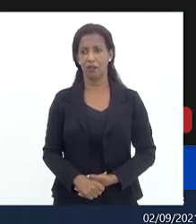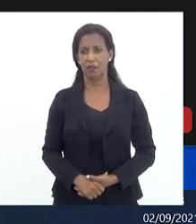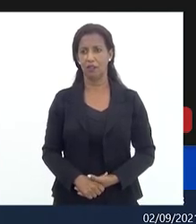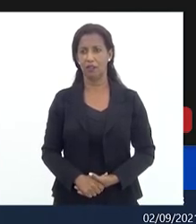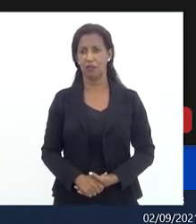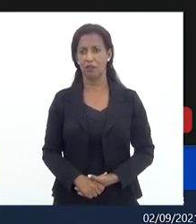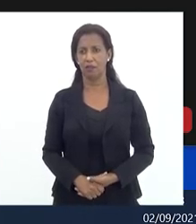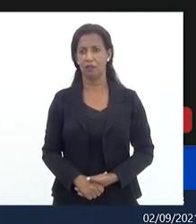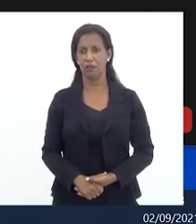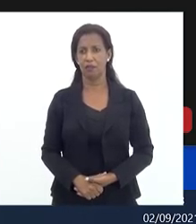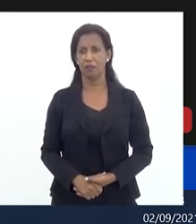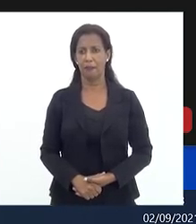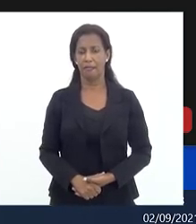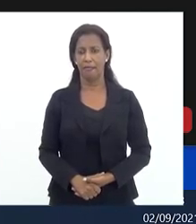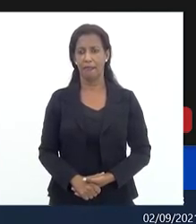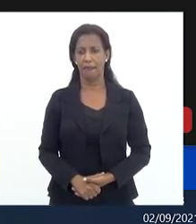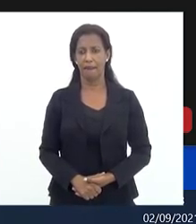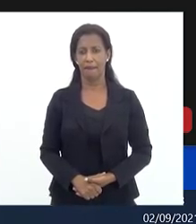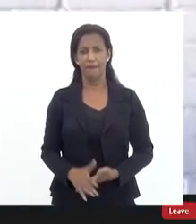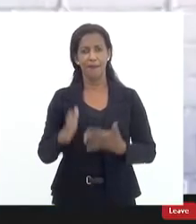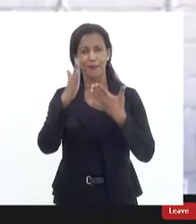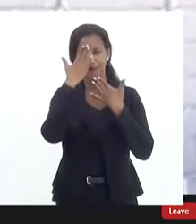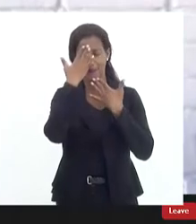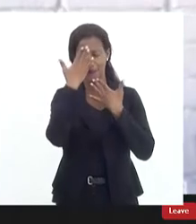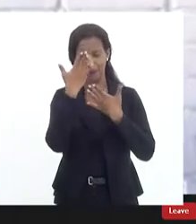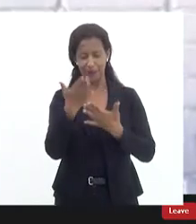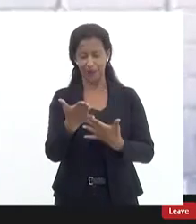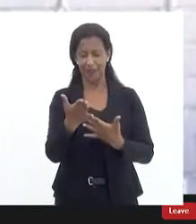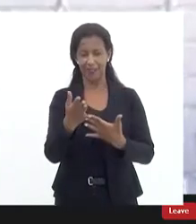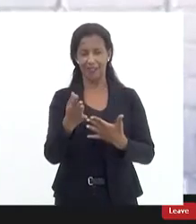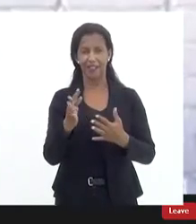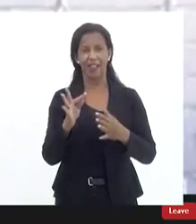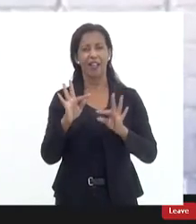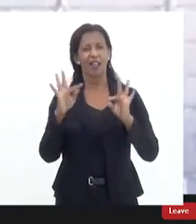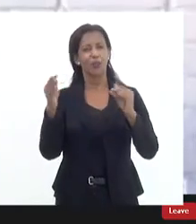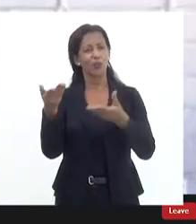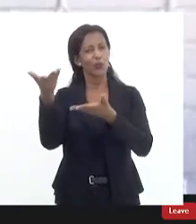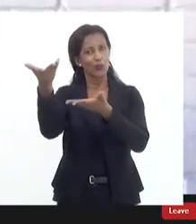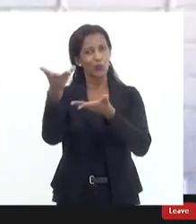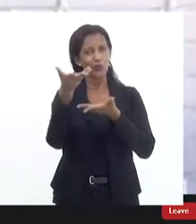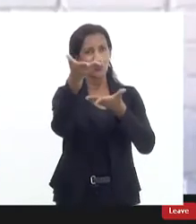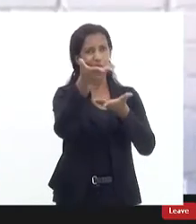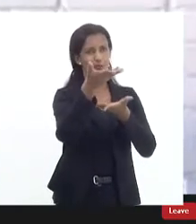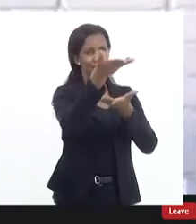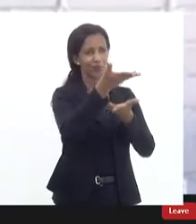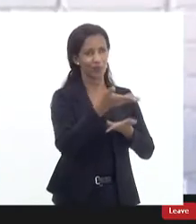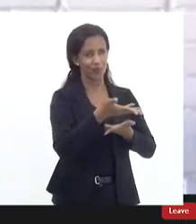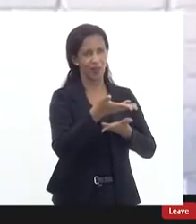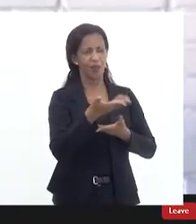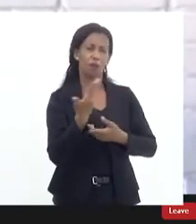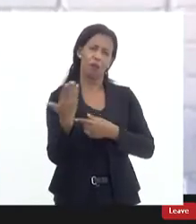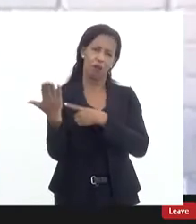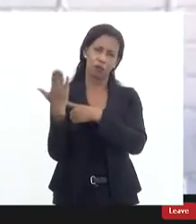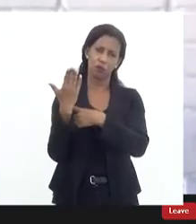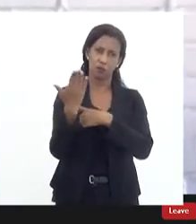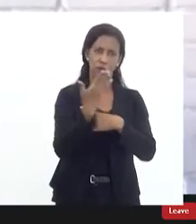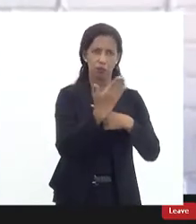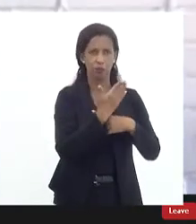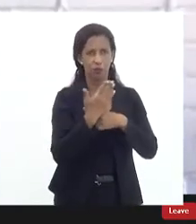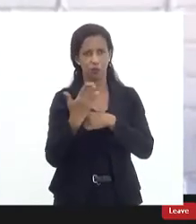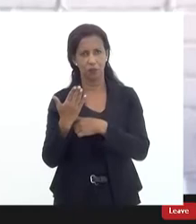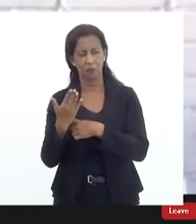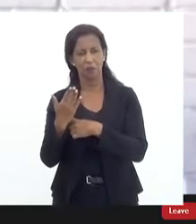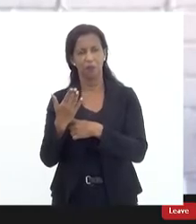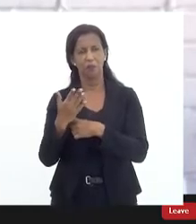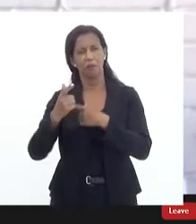então acredito que não agradeço enormemente aos nossos convidados aqui pelas contribuições pelas